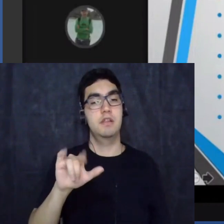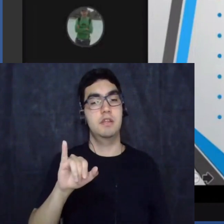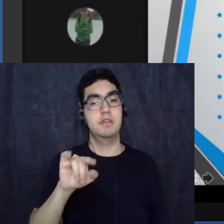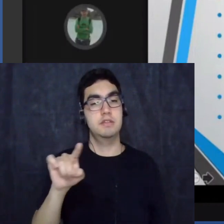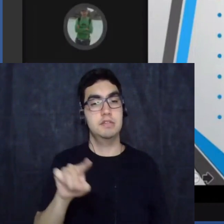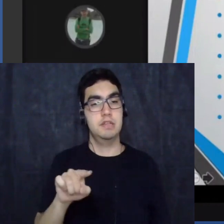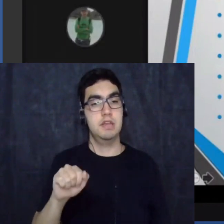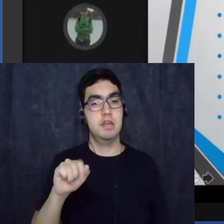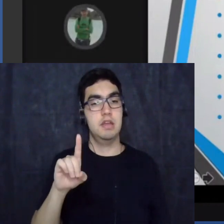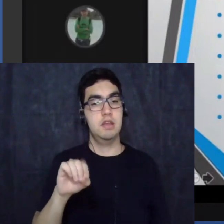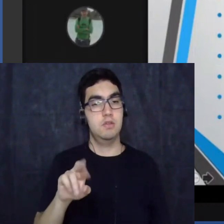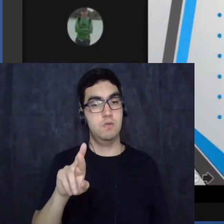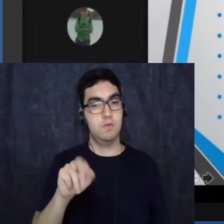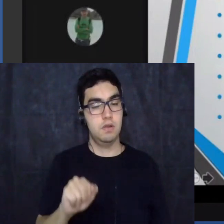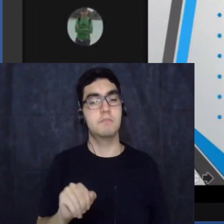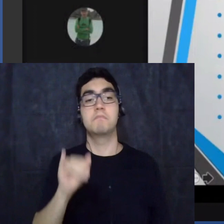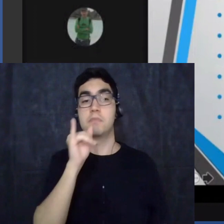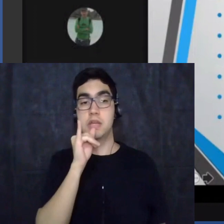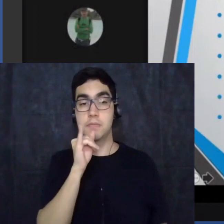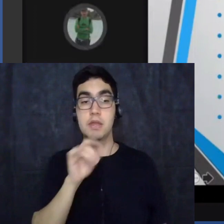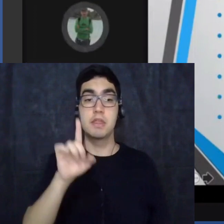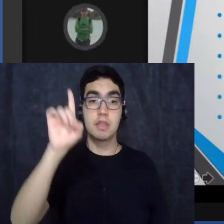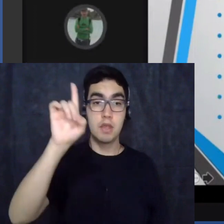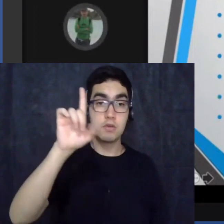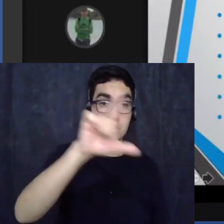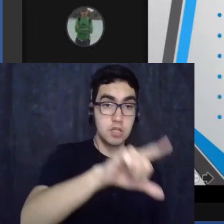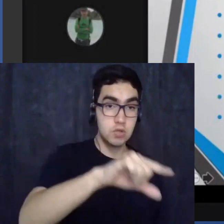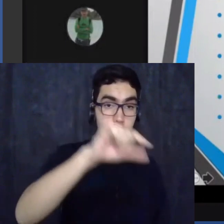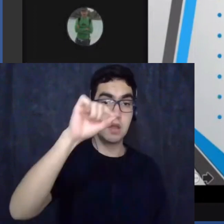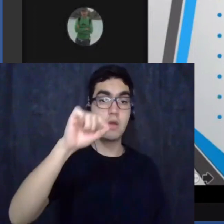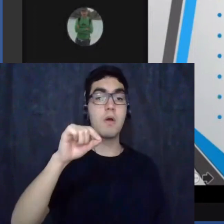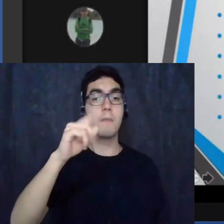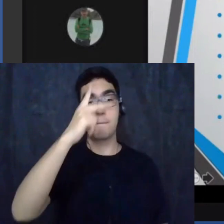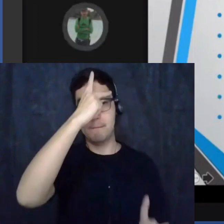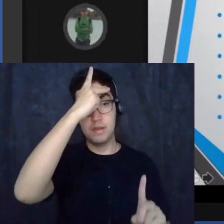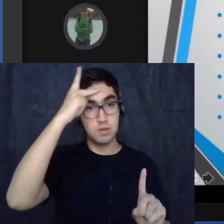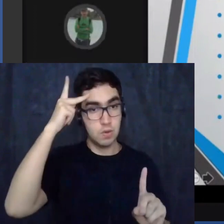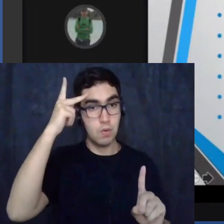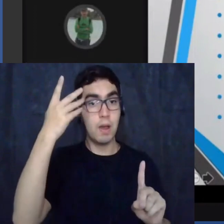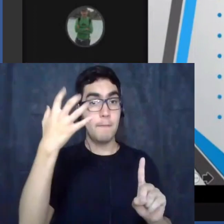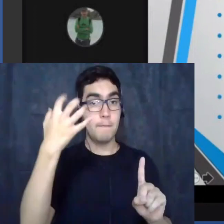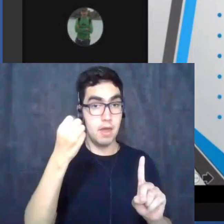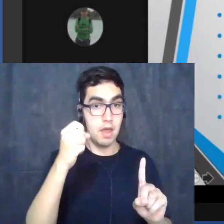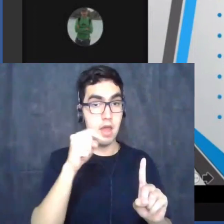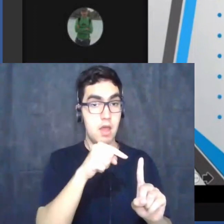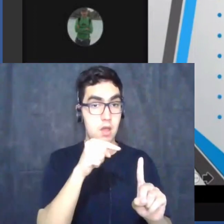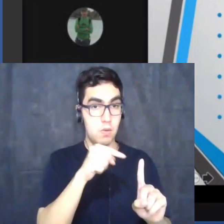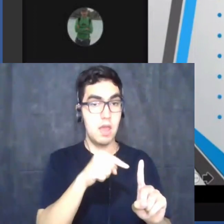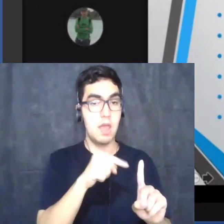escolhido o cristão, o branco, para levar a sua palavra